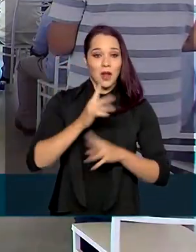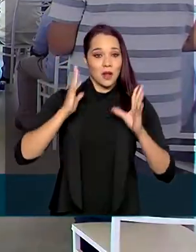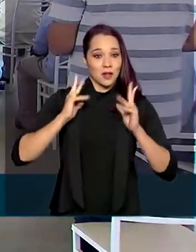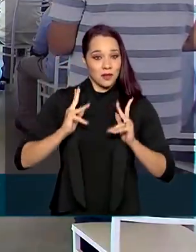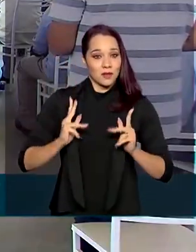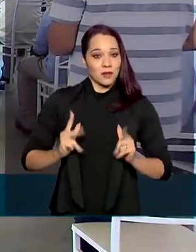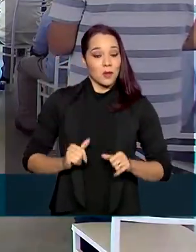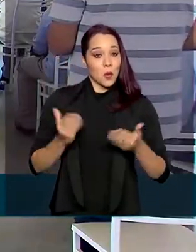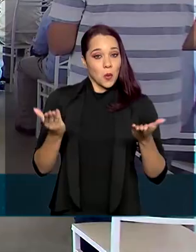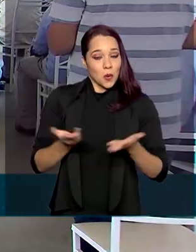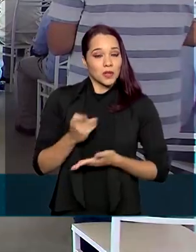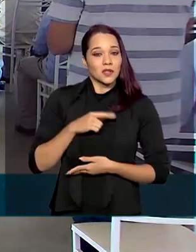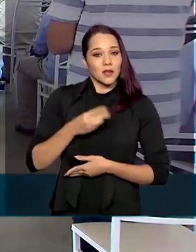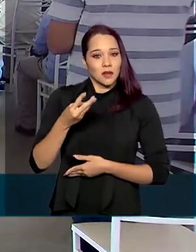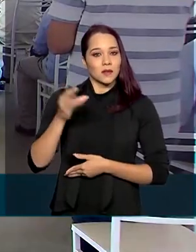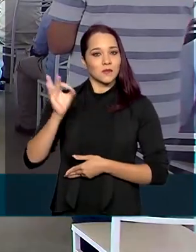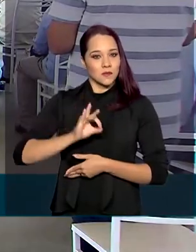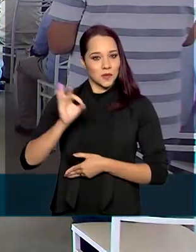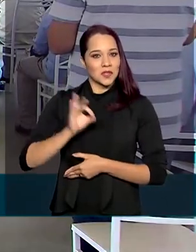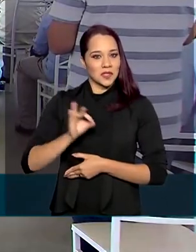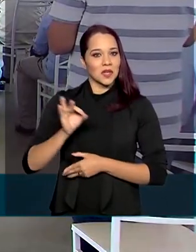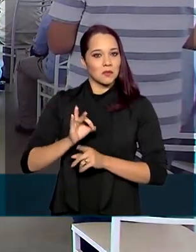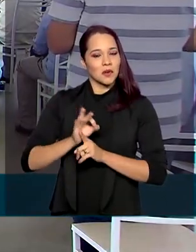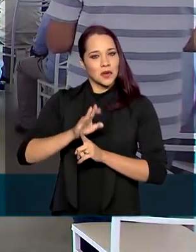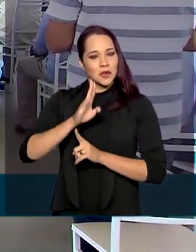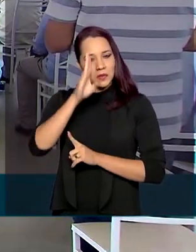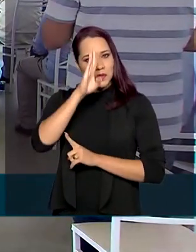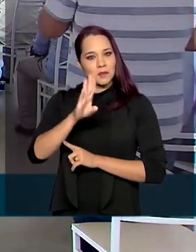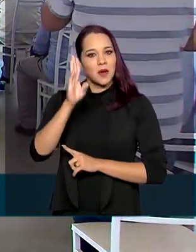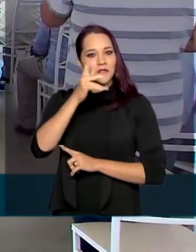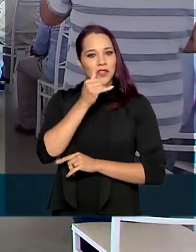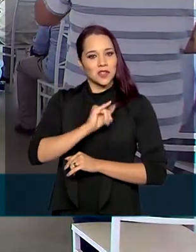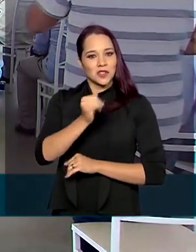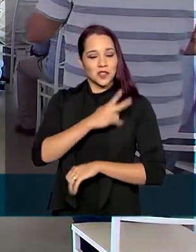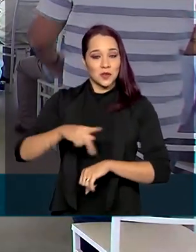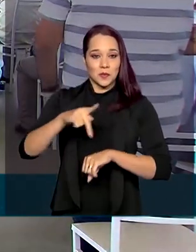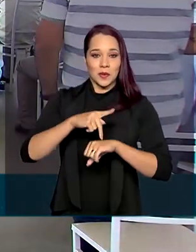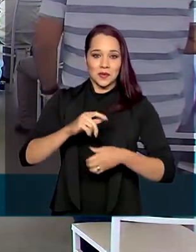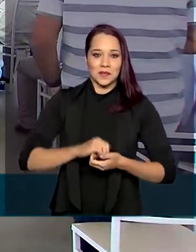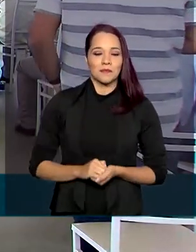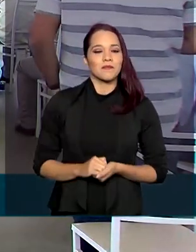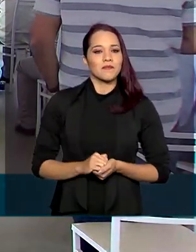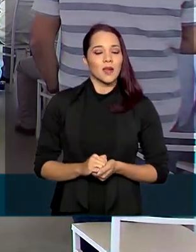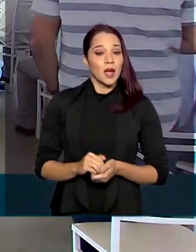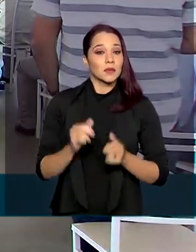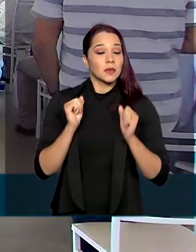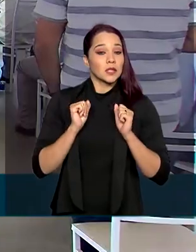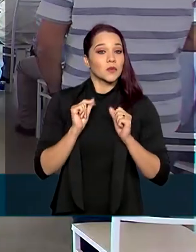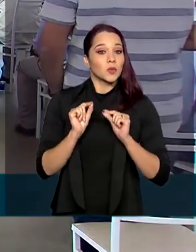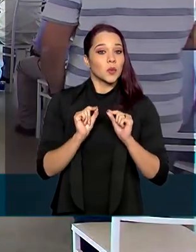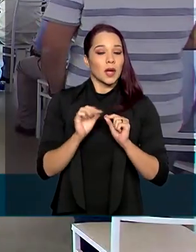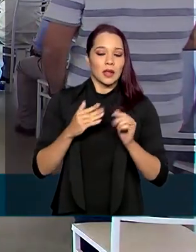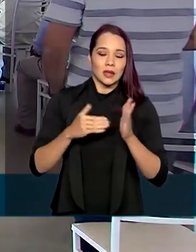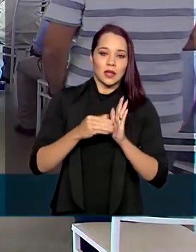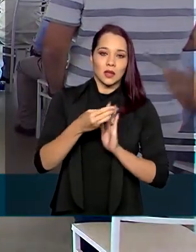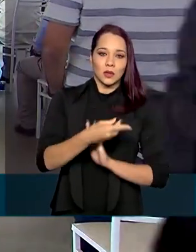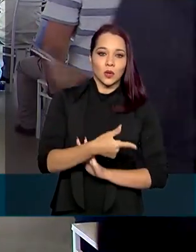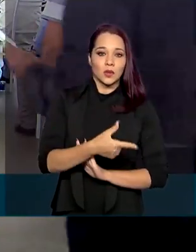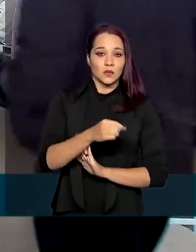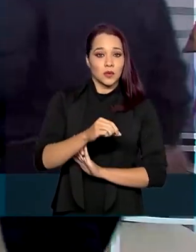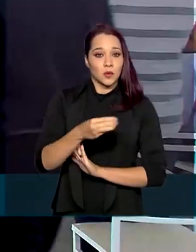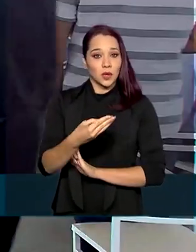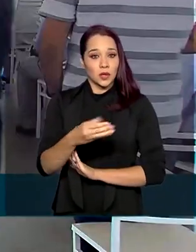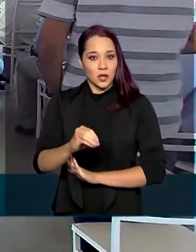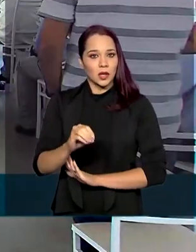corresponde a 3% da matriz energética do país. A expectativa é que até 2030 esse